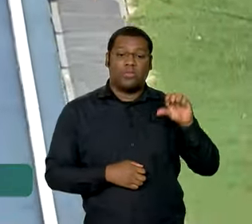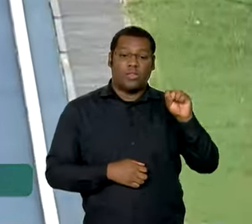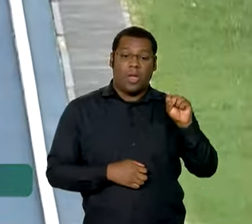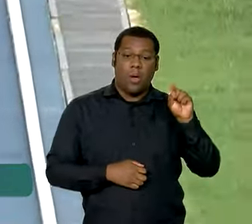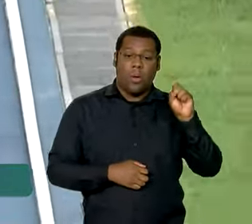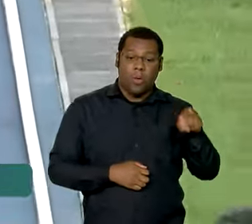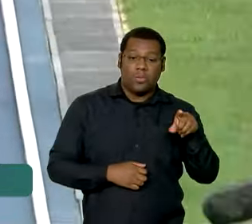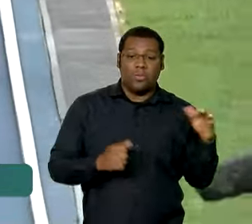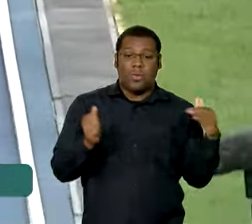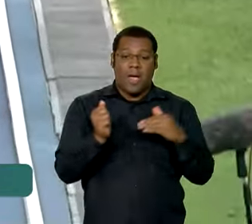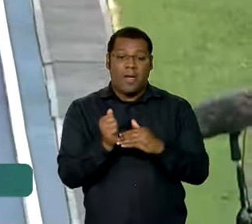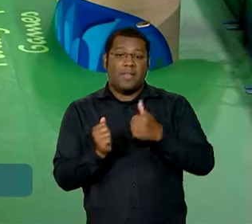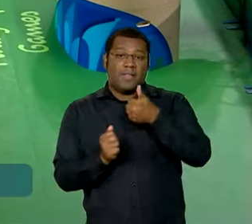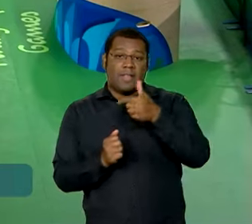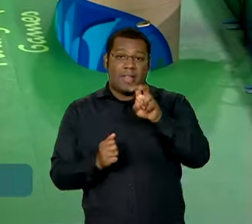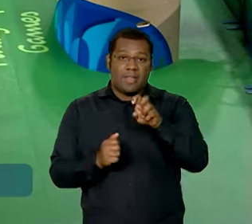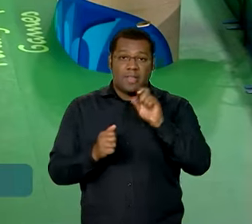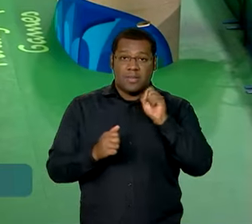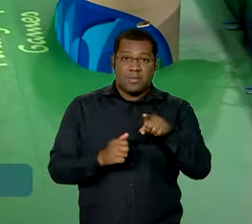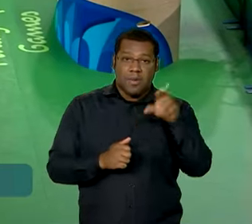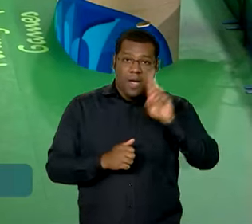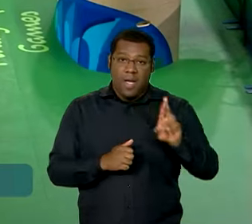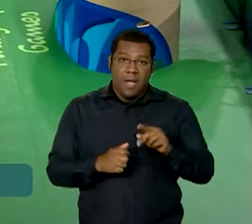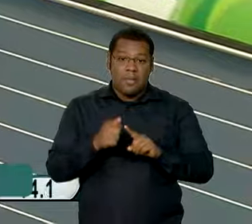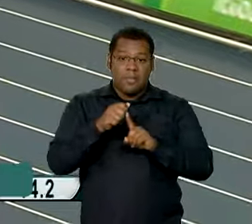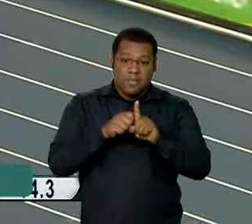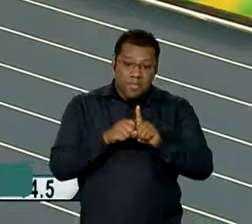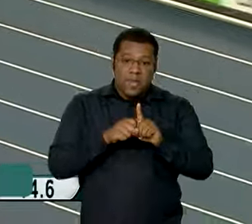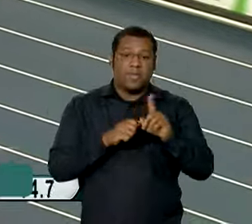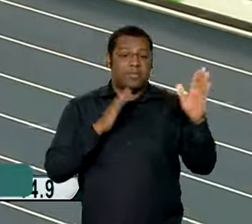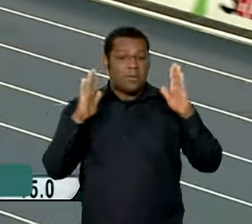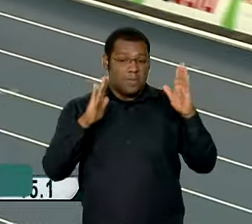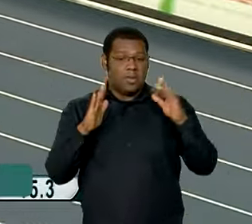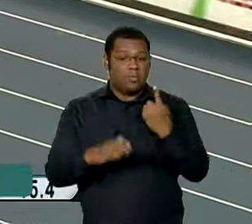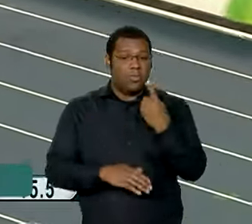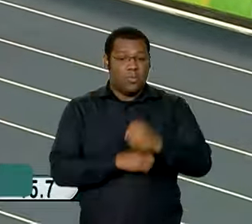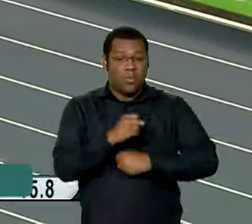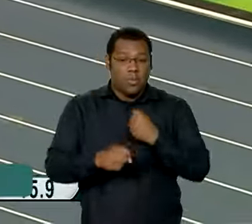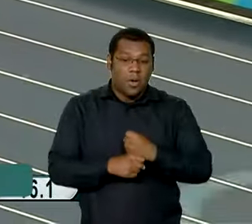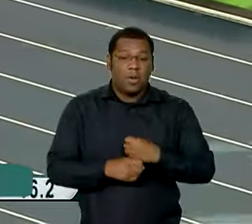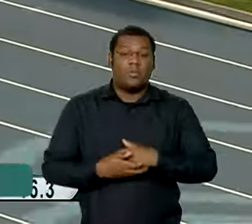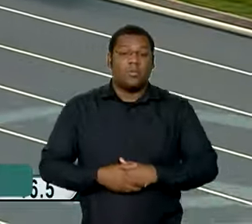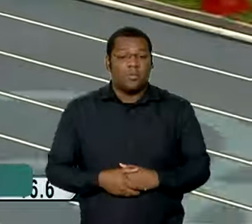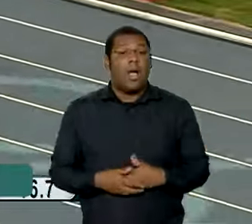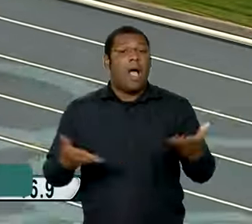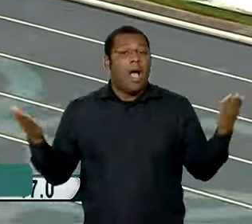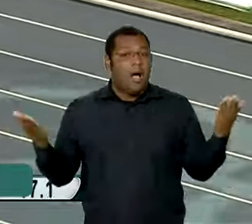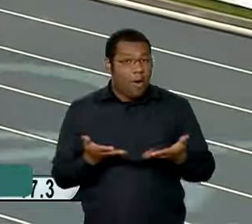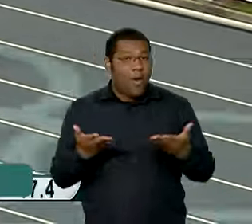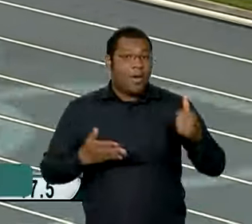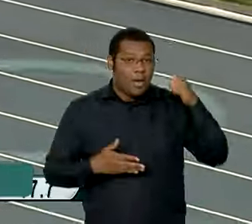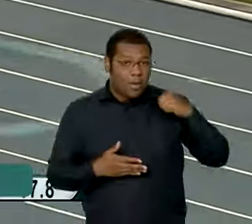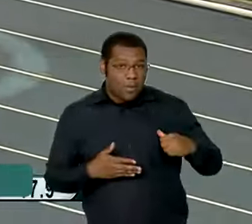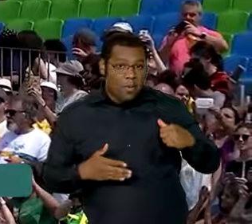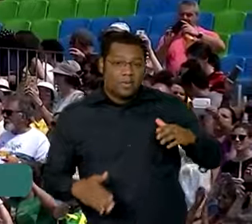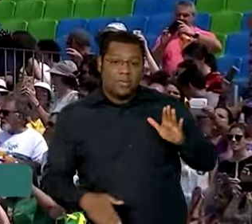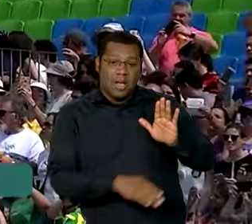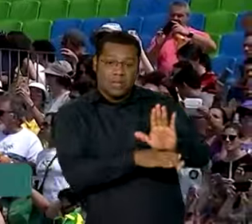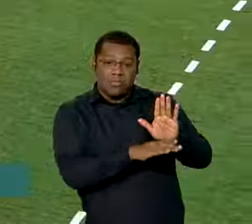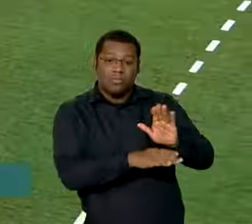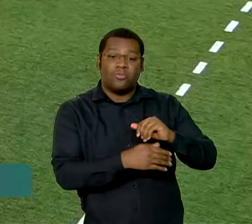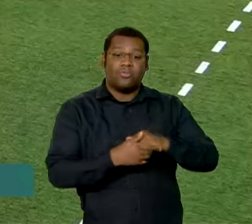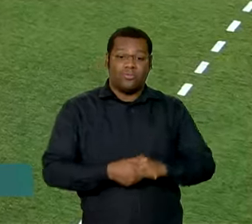mil reais por mês durante um ano. A novidade é que foram incluídas modalidades e categorias que serão